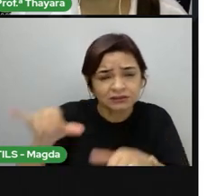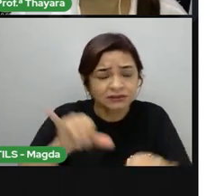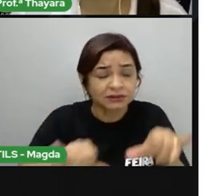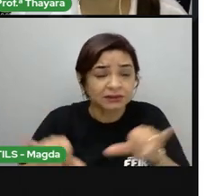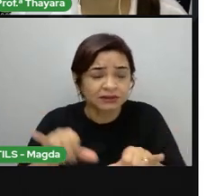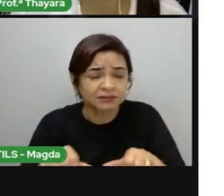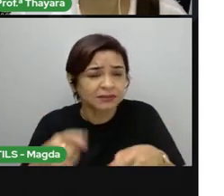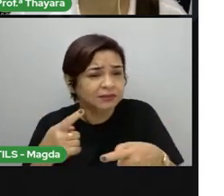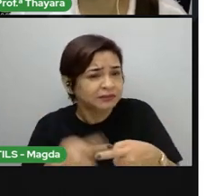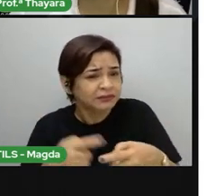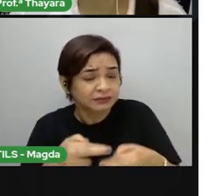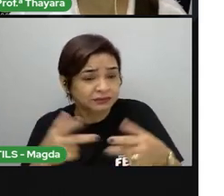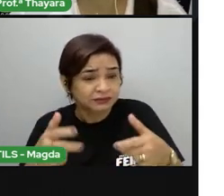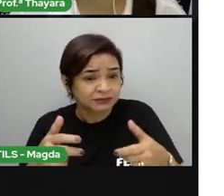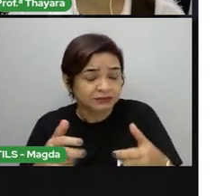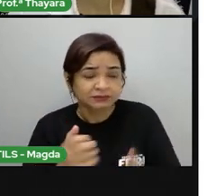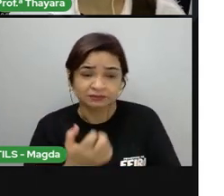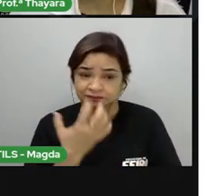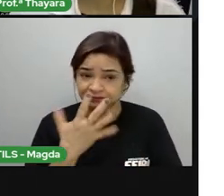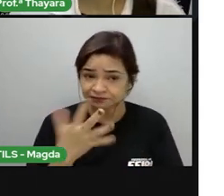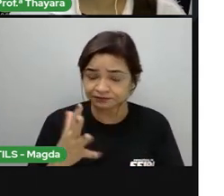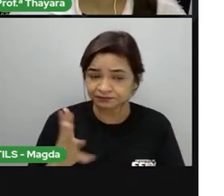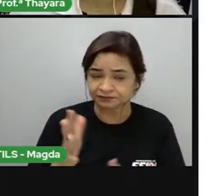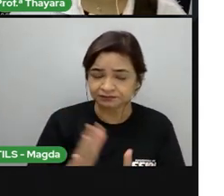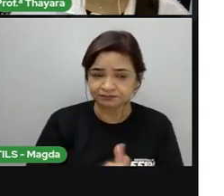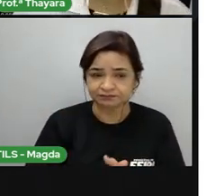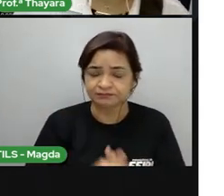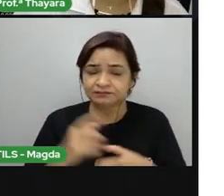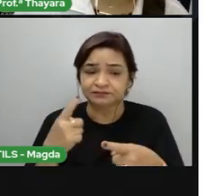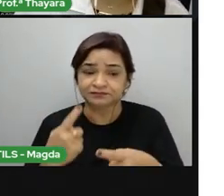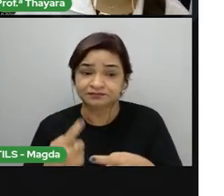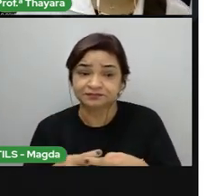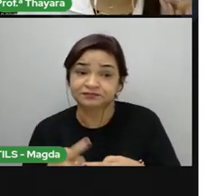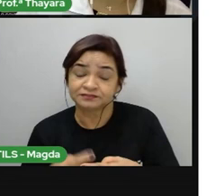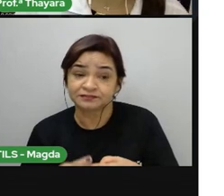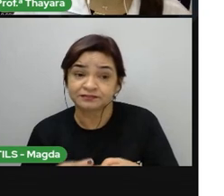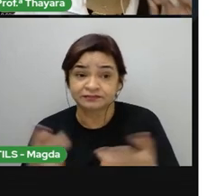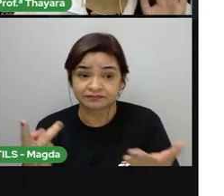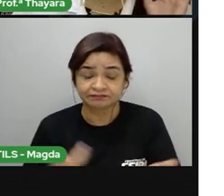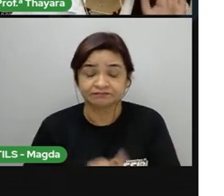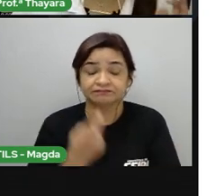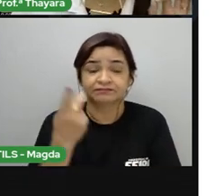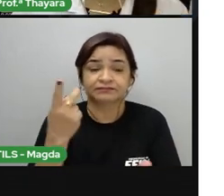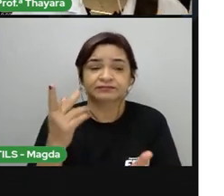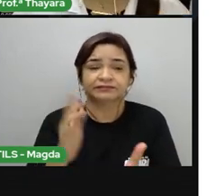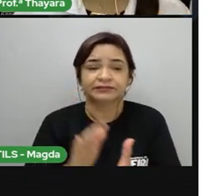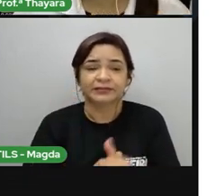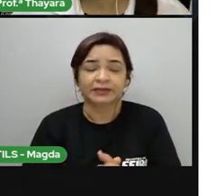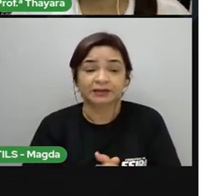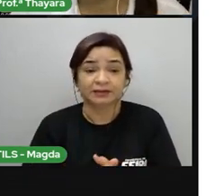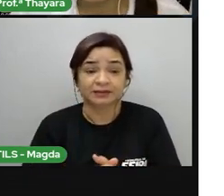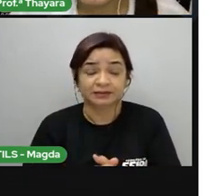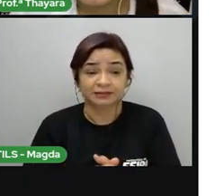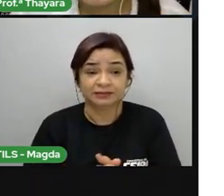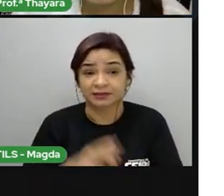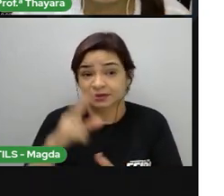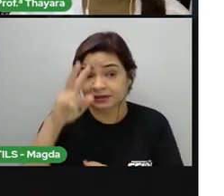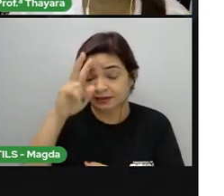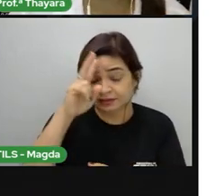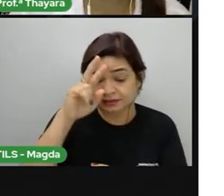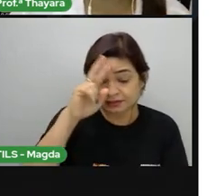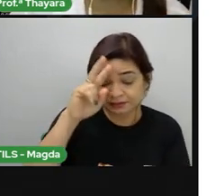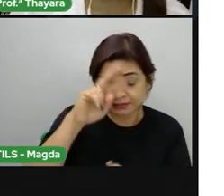cores são obtidas pela queima de diferentes compostos. E esses compostos são justamente os minerais que a gente estudou.